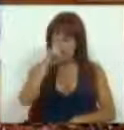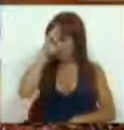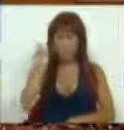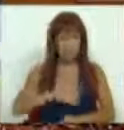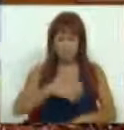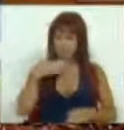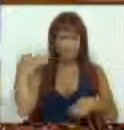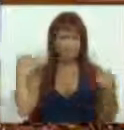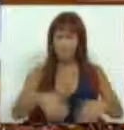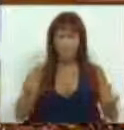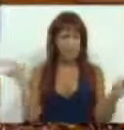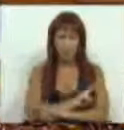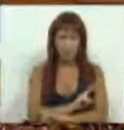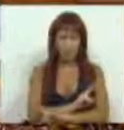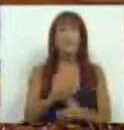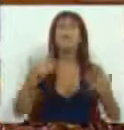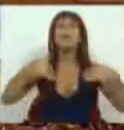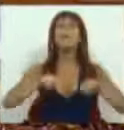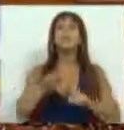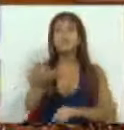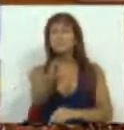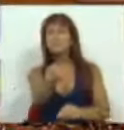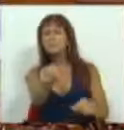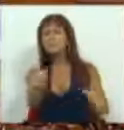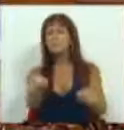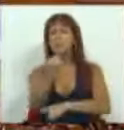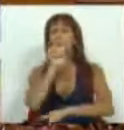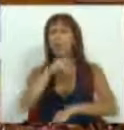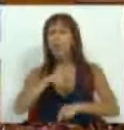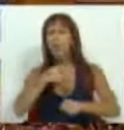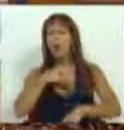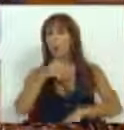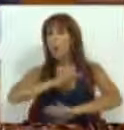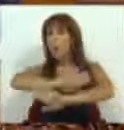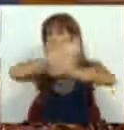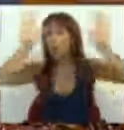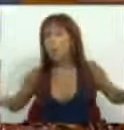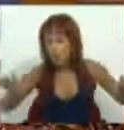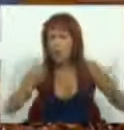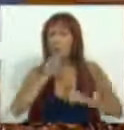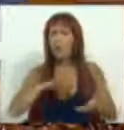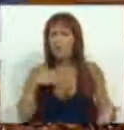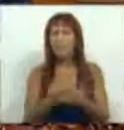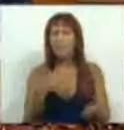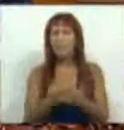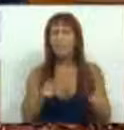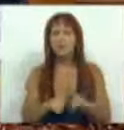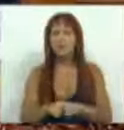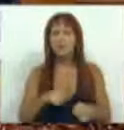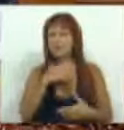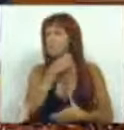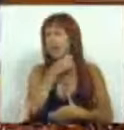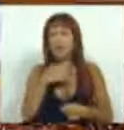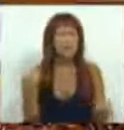esforço colossal, mas sim um cenário que pode vir a ser dantesco e que facilmente pode redundar no